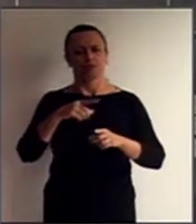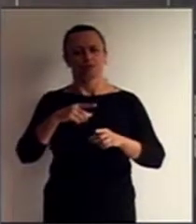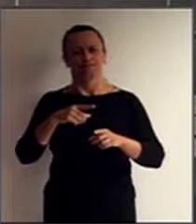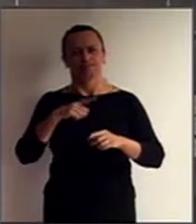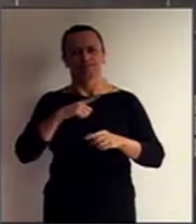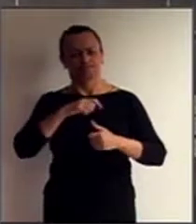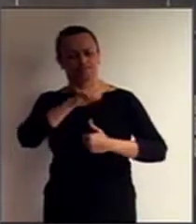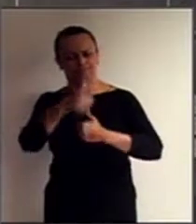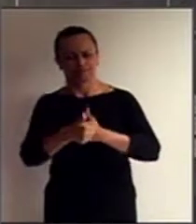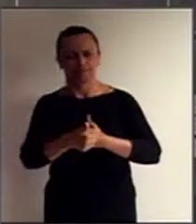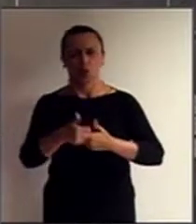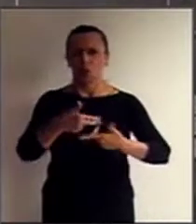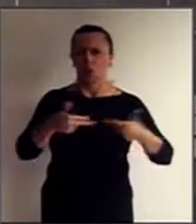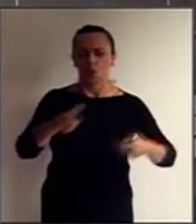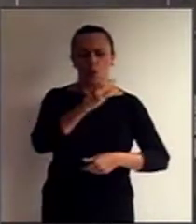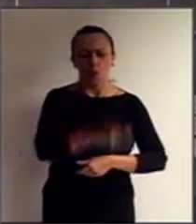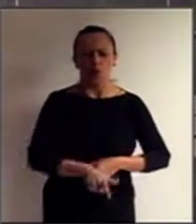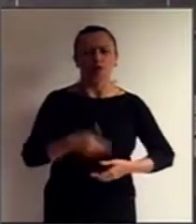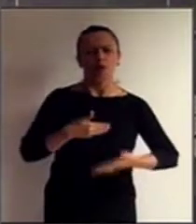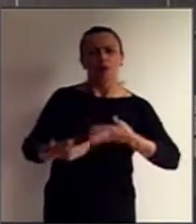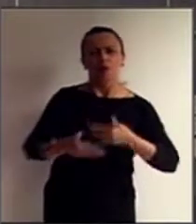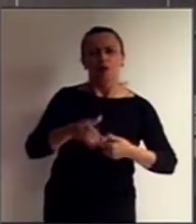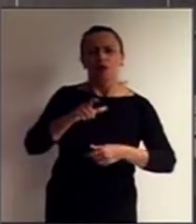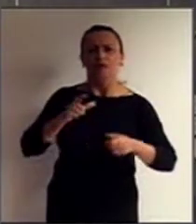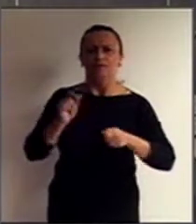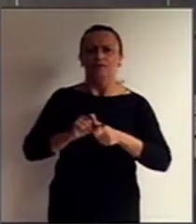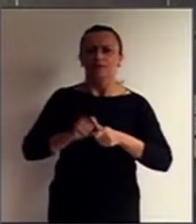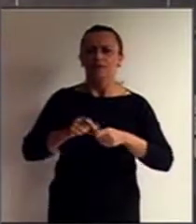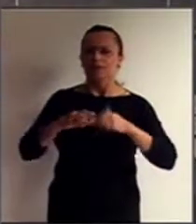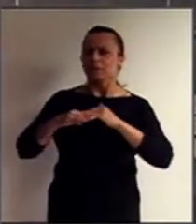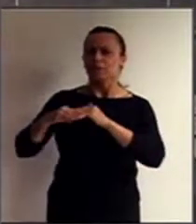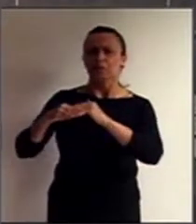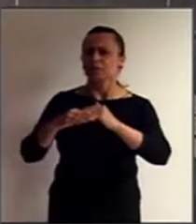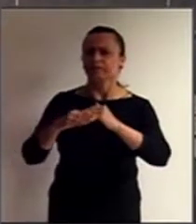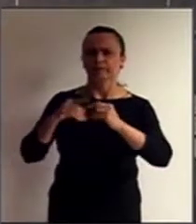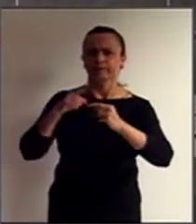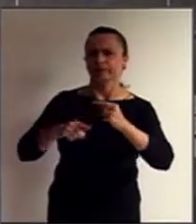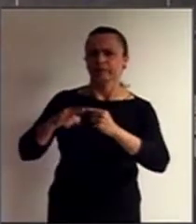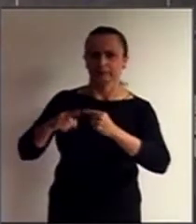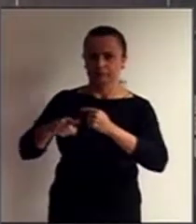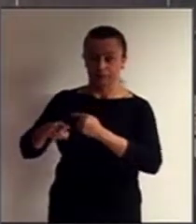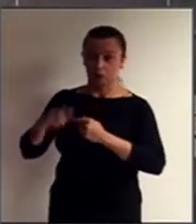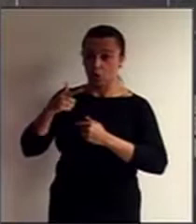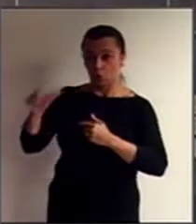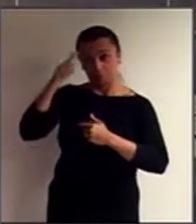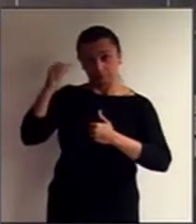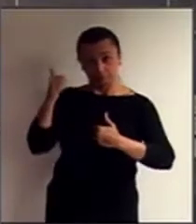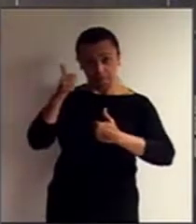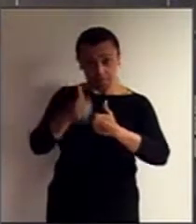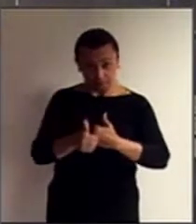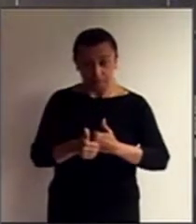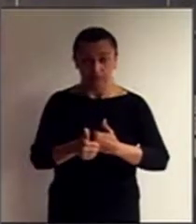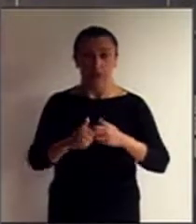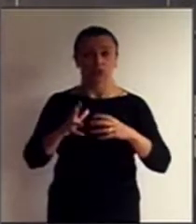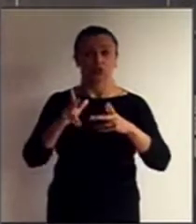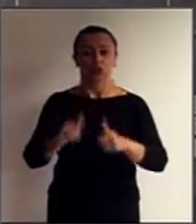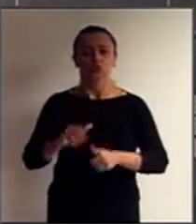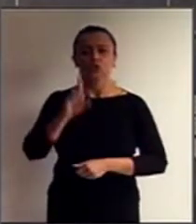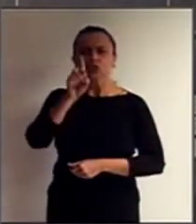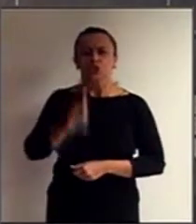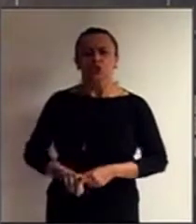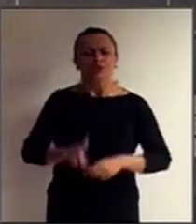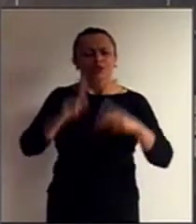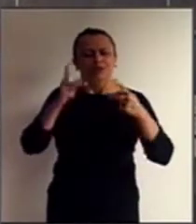o desfrute ou exercício em igualdade de oportunidades com as demais pessoas, de todos os direitos